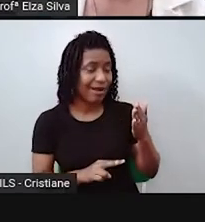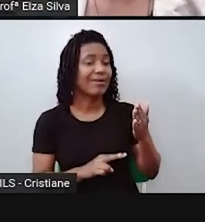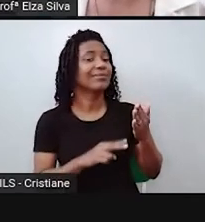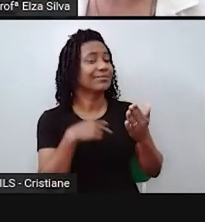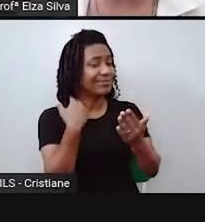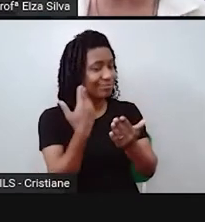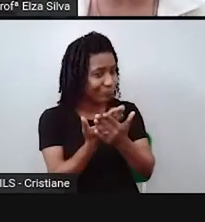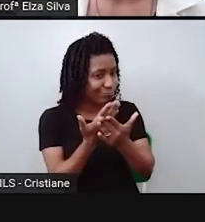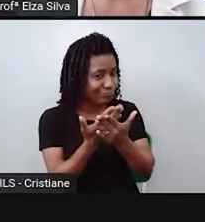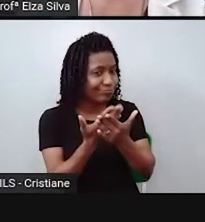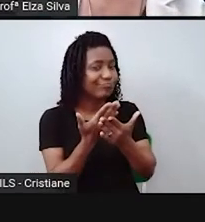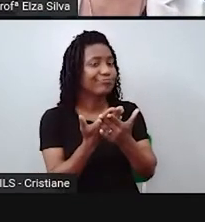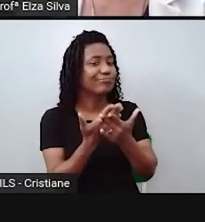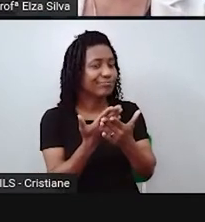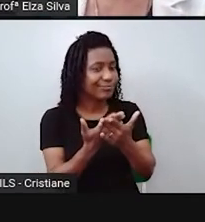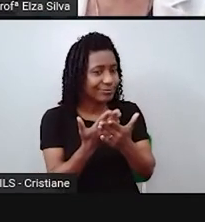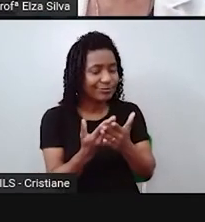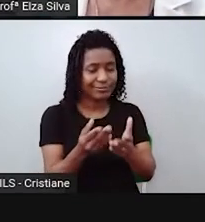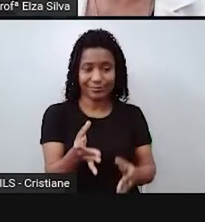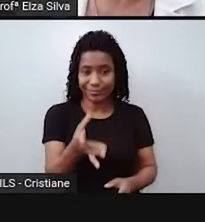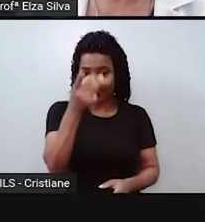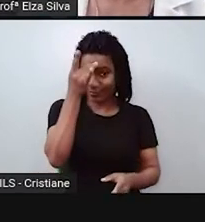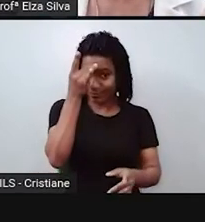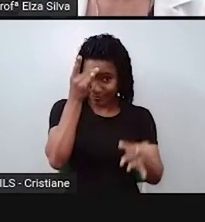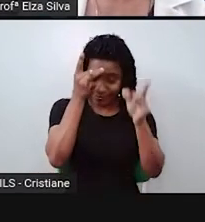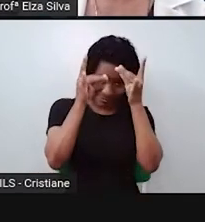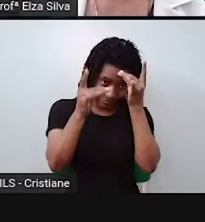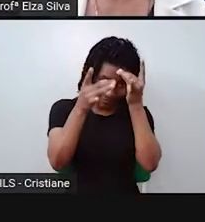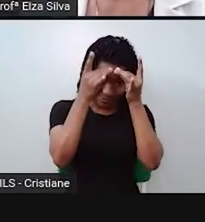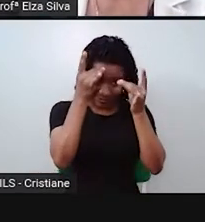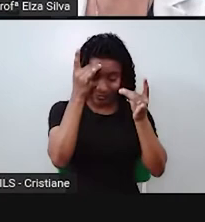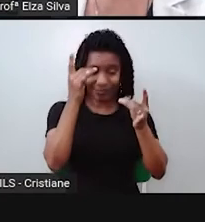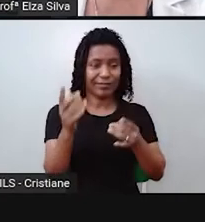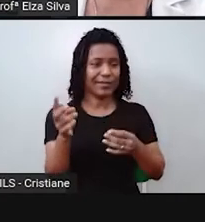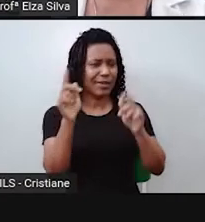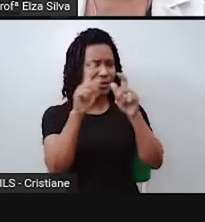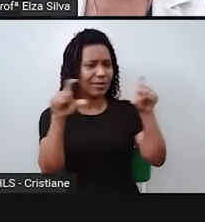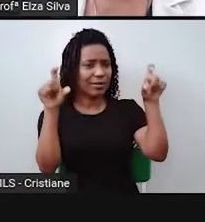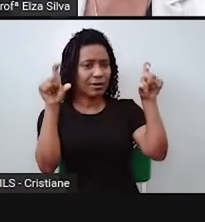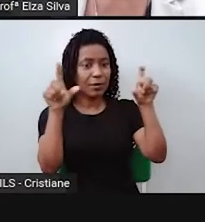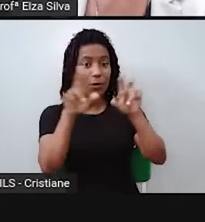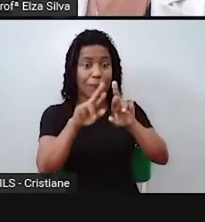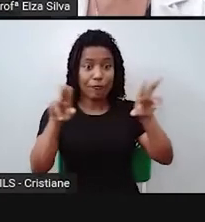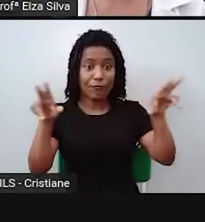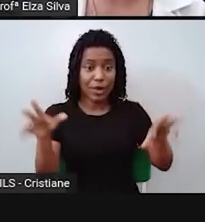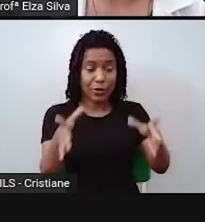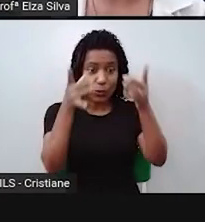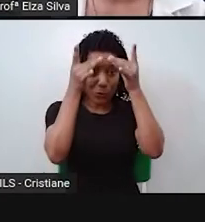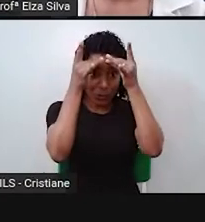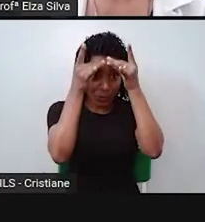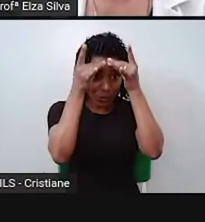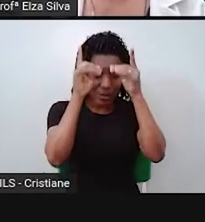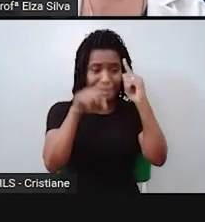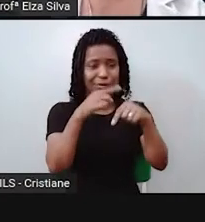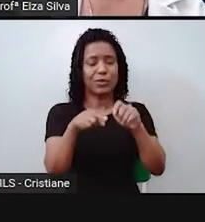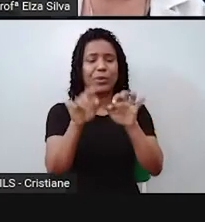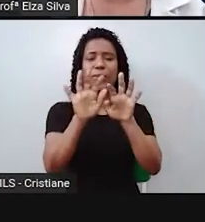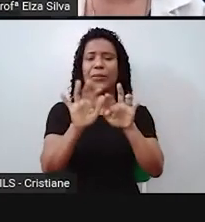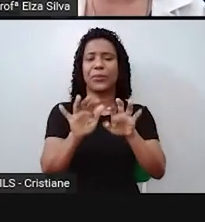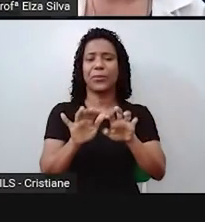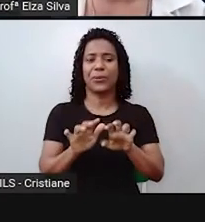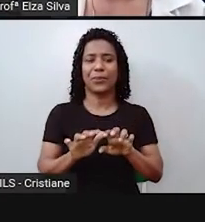debater os temas, para que na hora de escrever os nossos textos, as palavras fluam e não